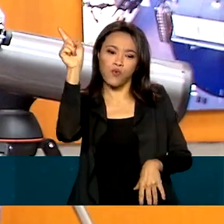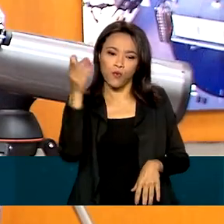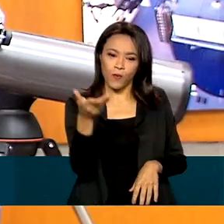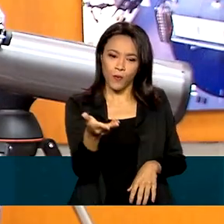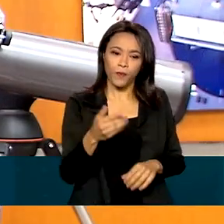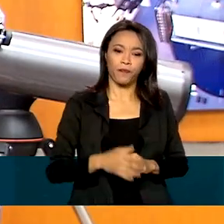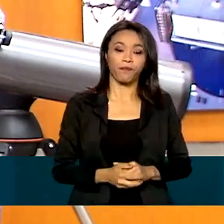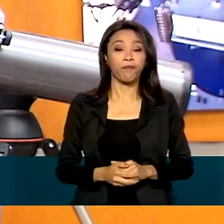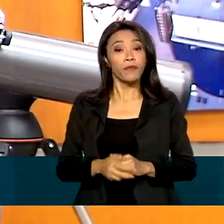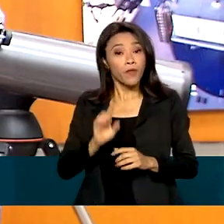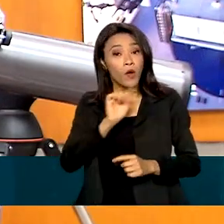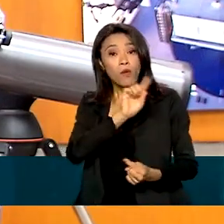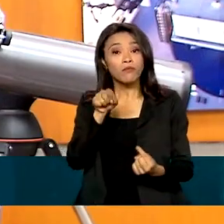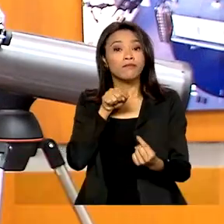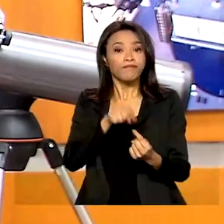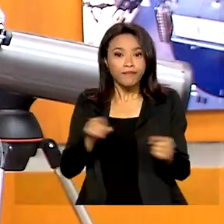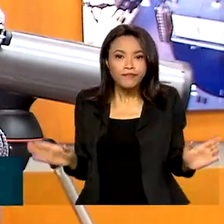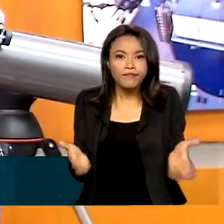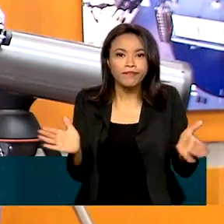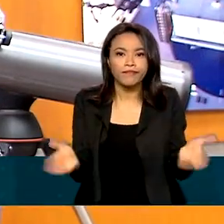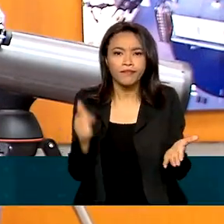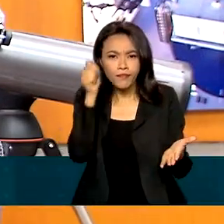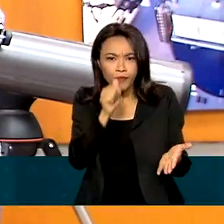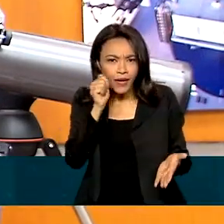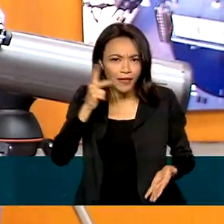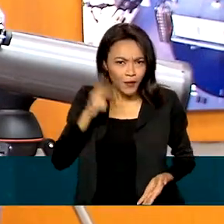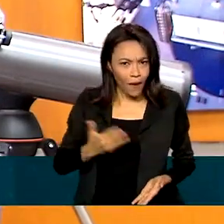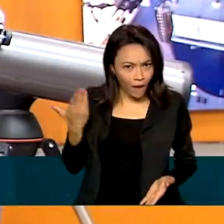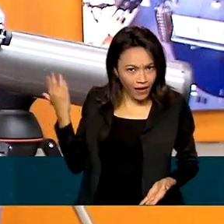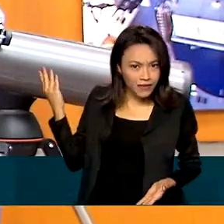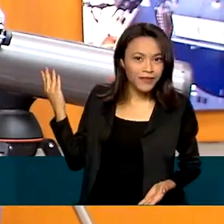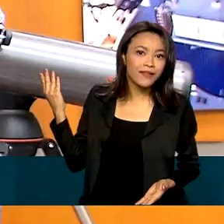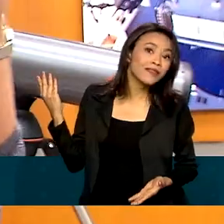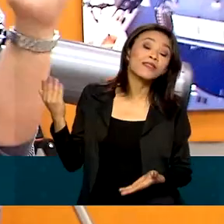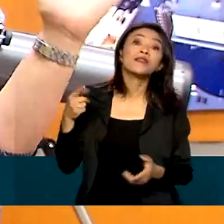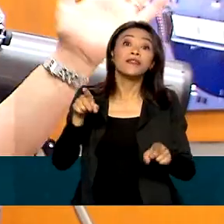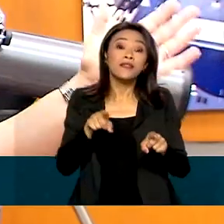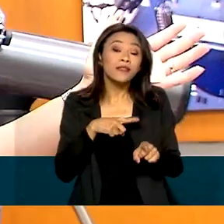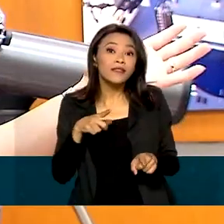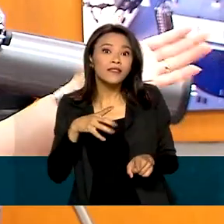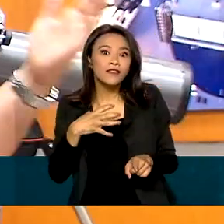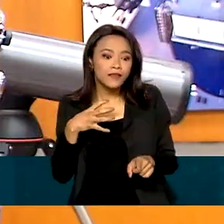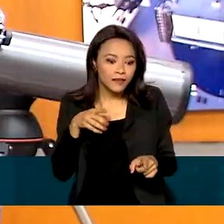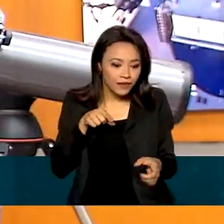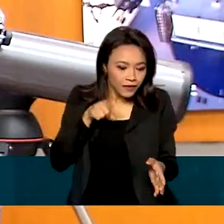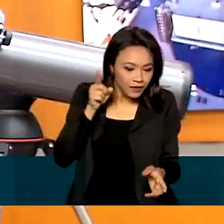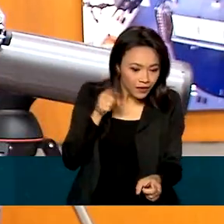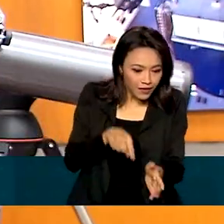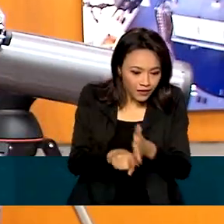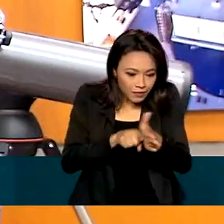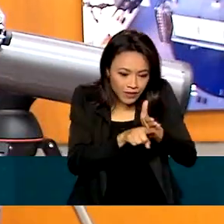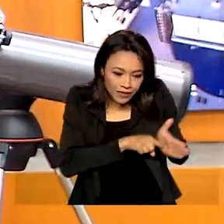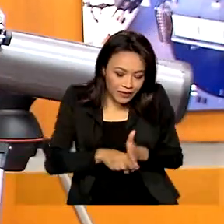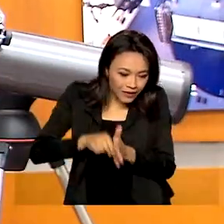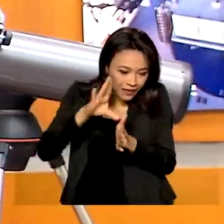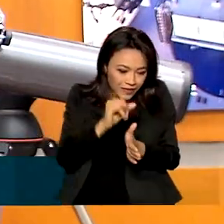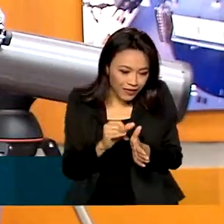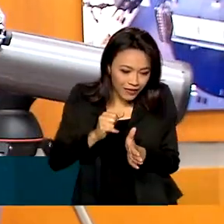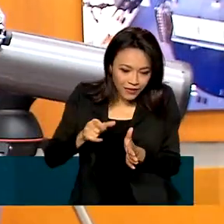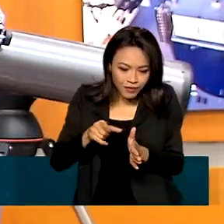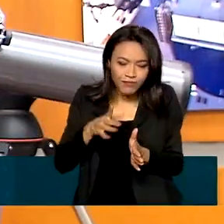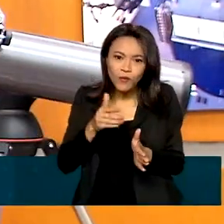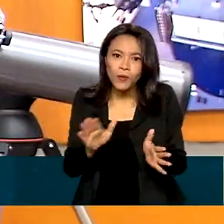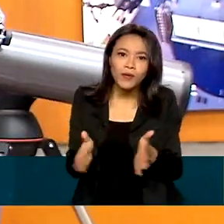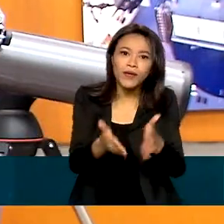Para estimular que mais mulheres como essas inspirem e encontrem na ciência um caminho para o futuro, o